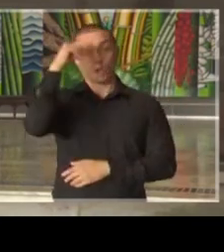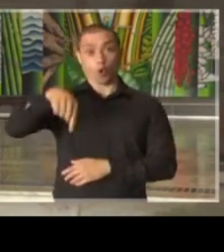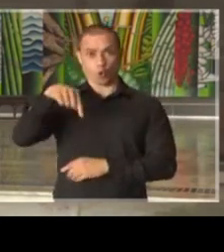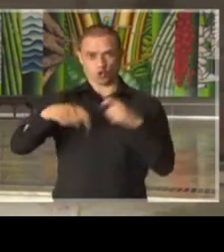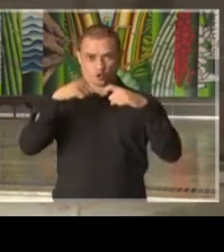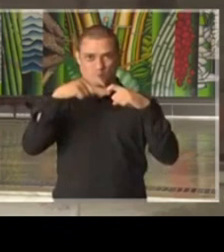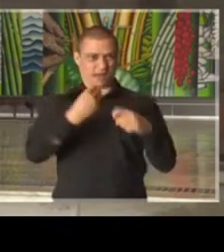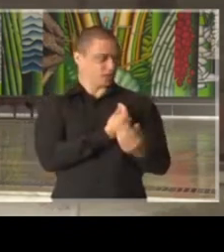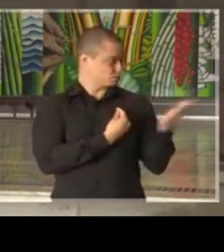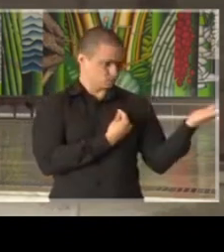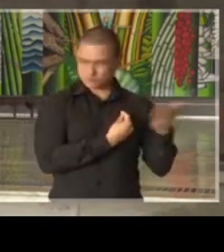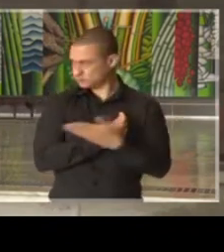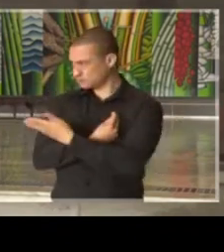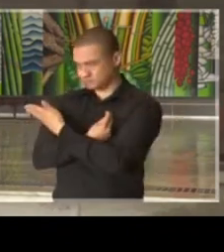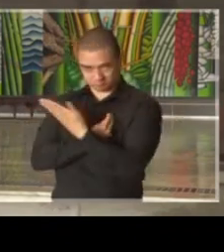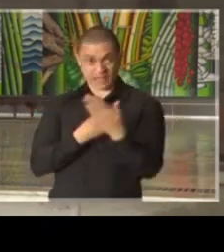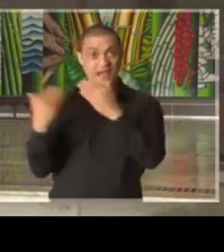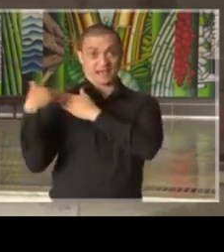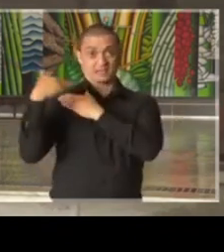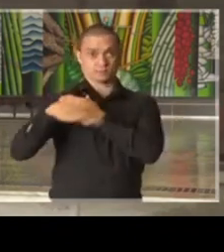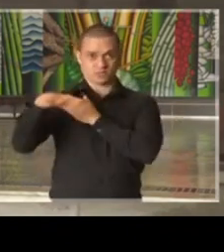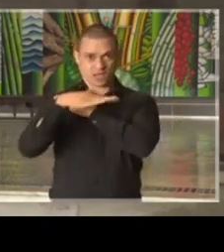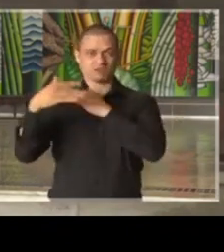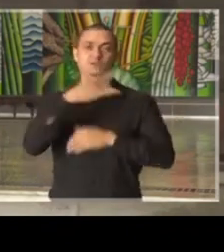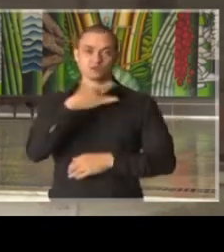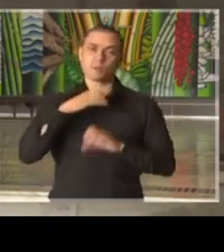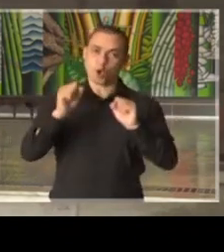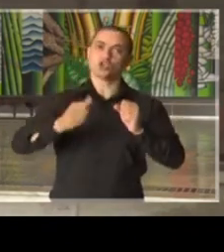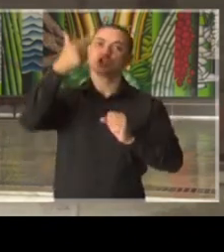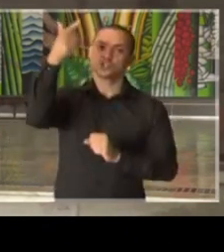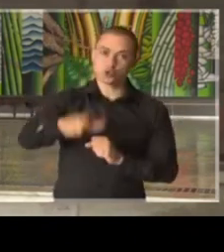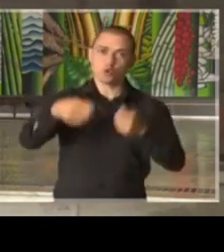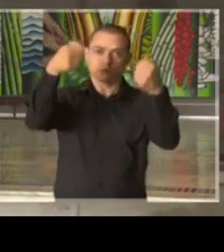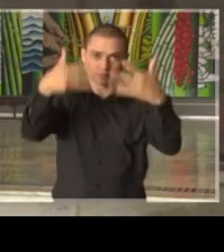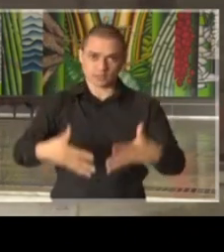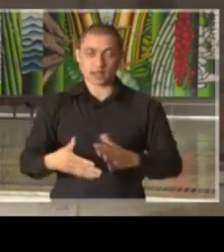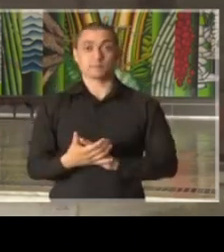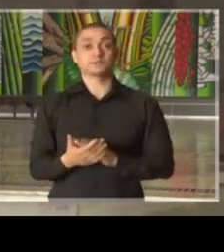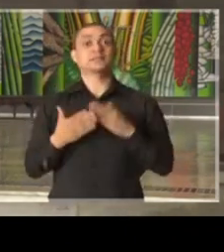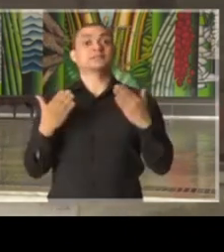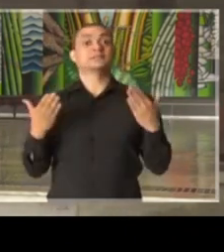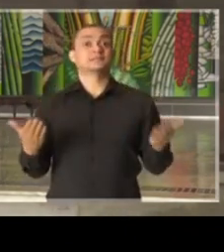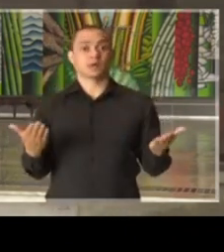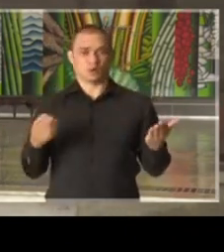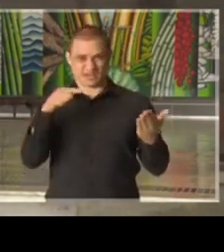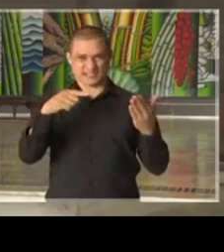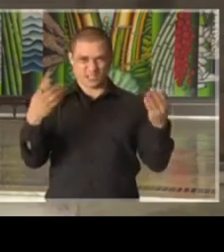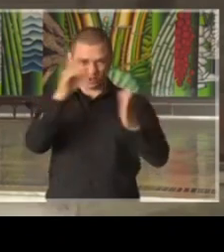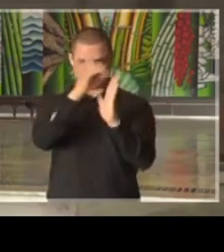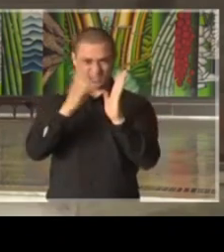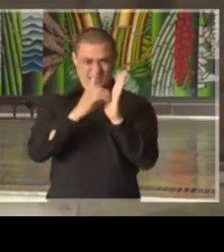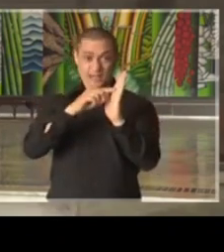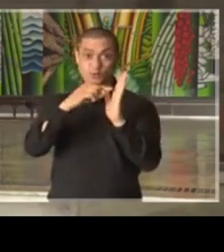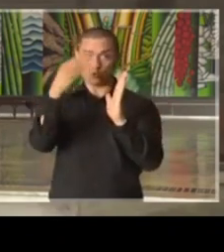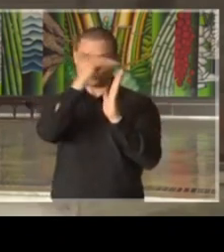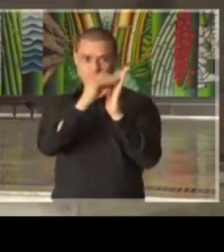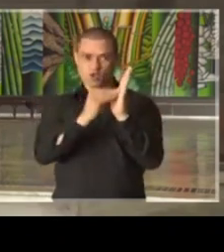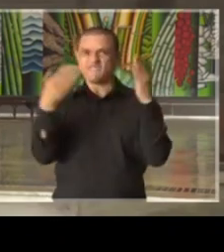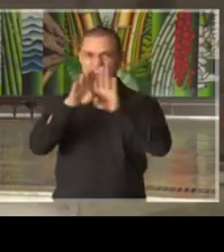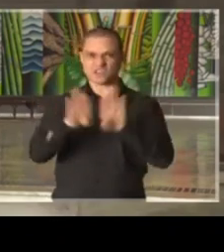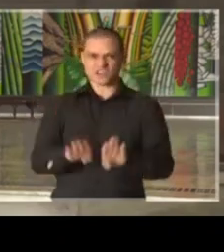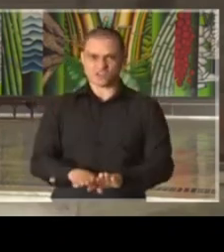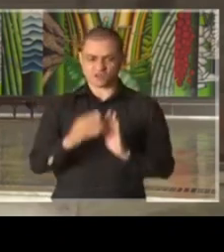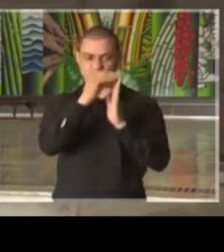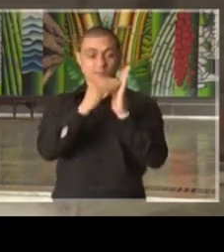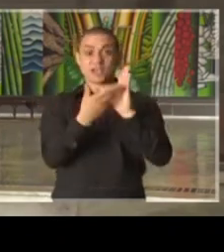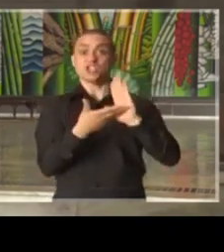aqui estão e os responsáveis pela área de saúde poderão repetir a vocês. Estão, portanto, excluídos deste decreto de quarentena do Governo